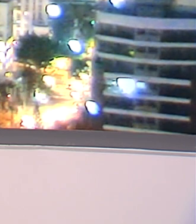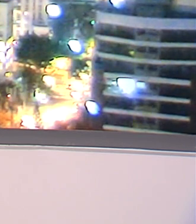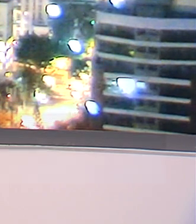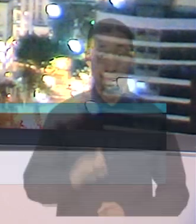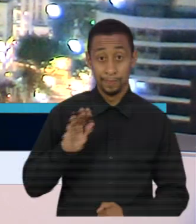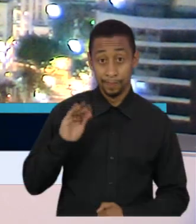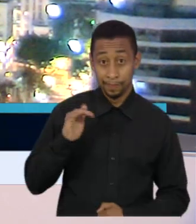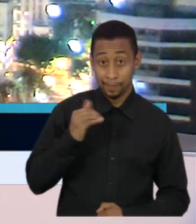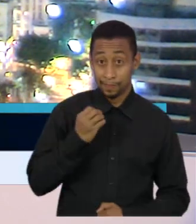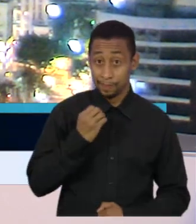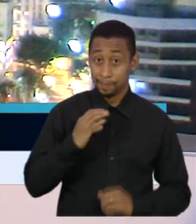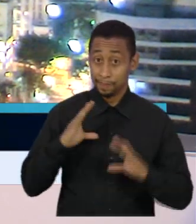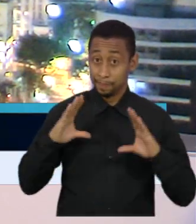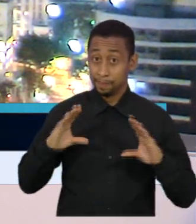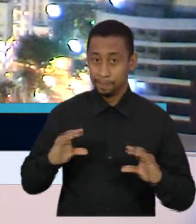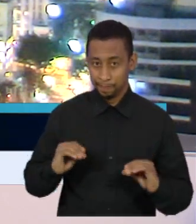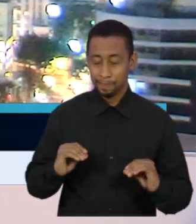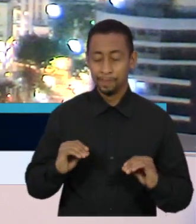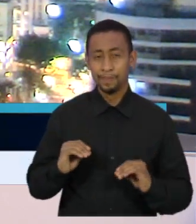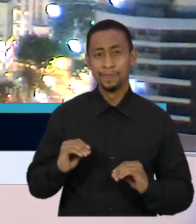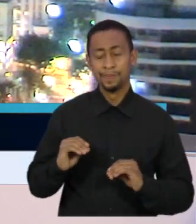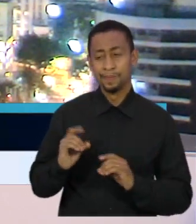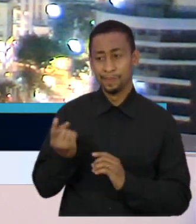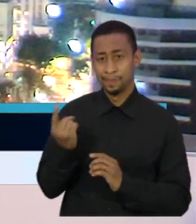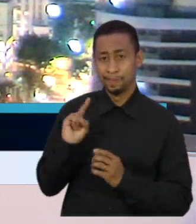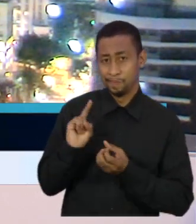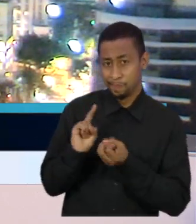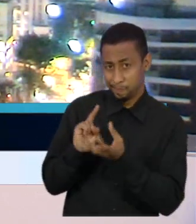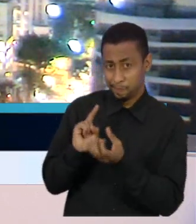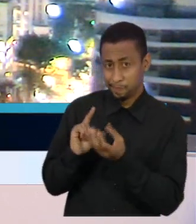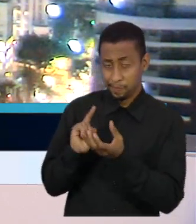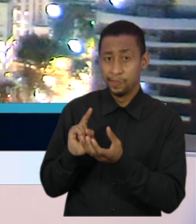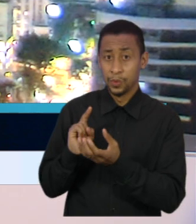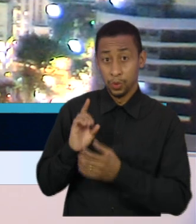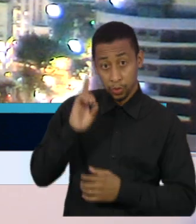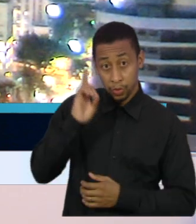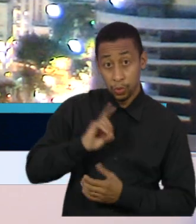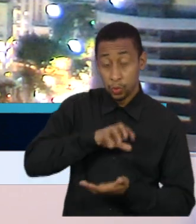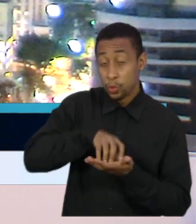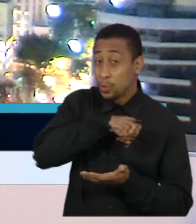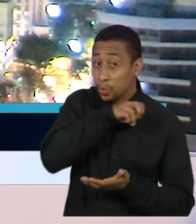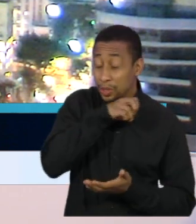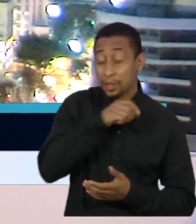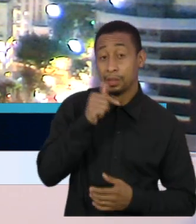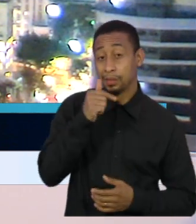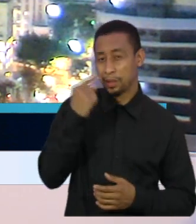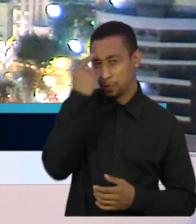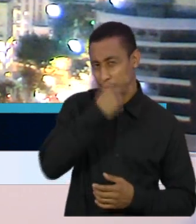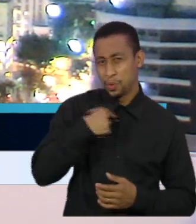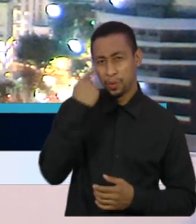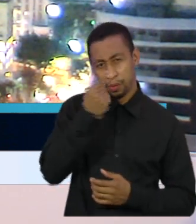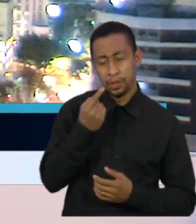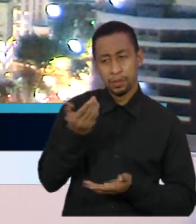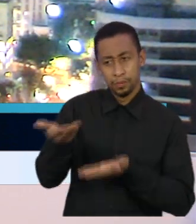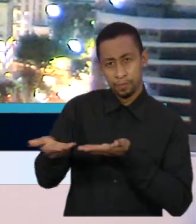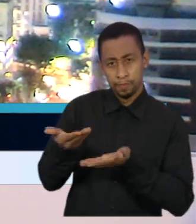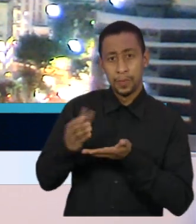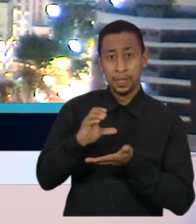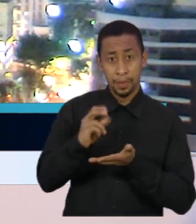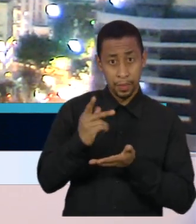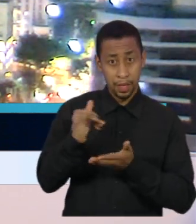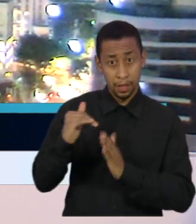Olá, boa noite. Durou sete horas o depoimento do diretor do Instituto Butantan, Dimas Covas, a CPI da pandemia no Senado.